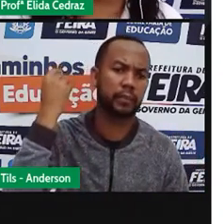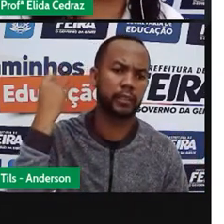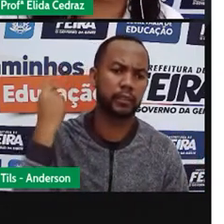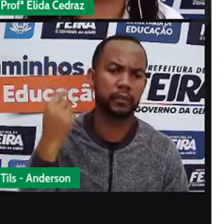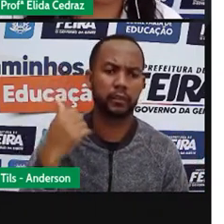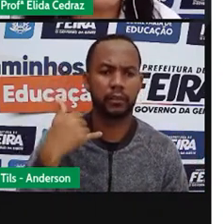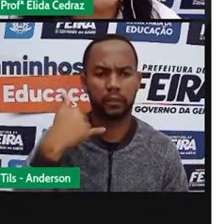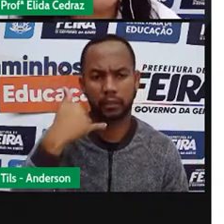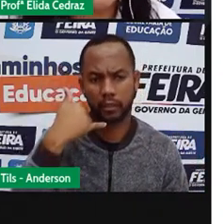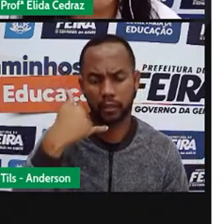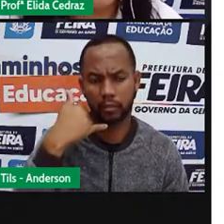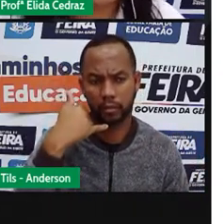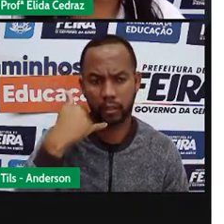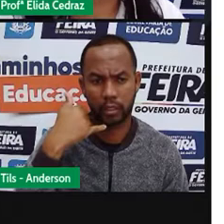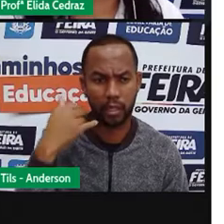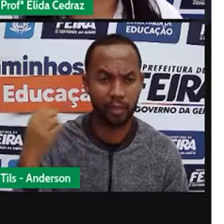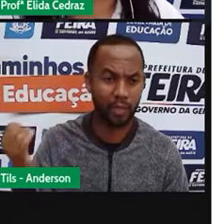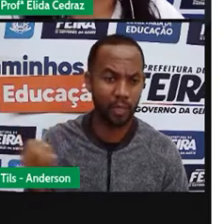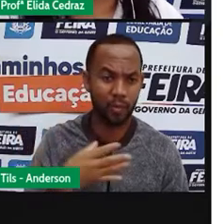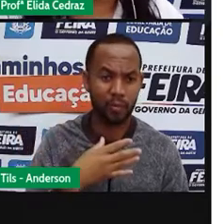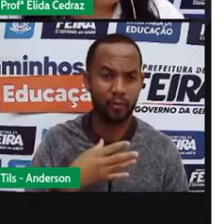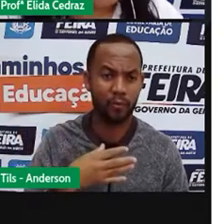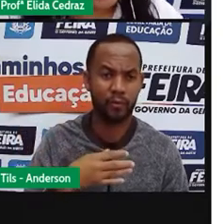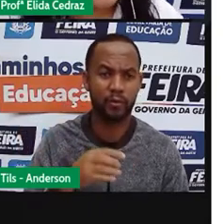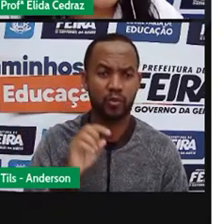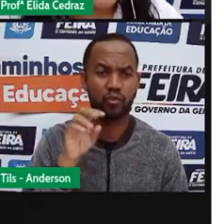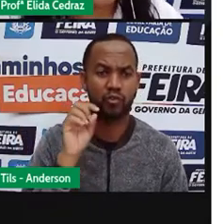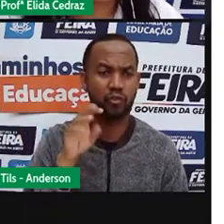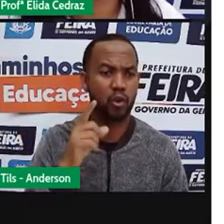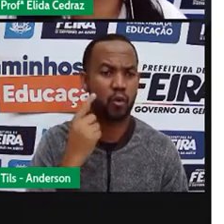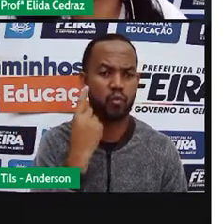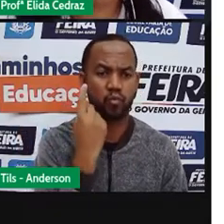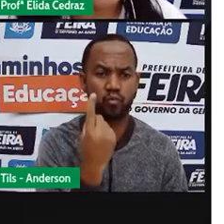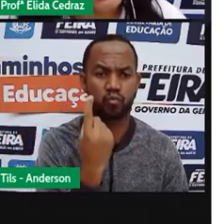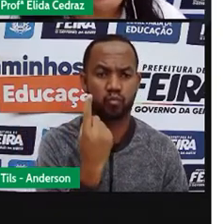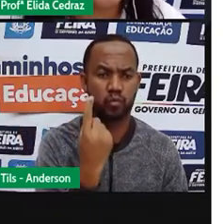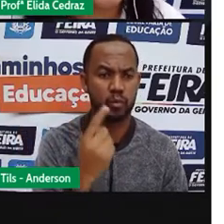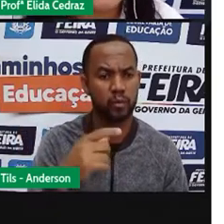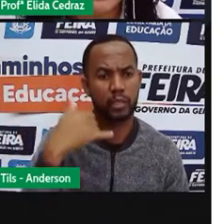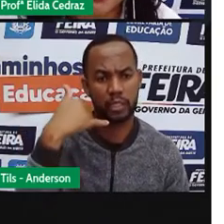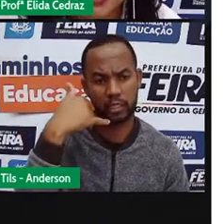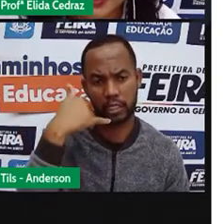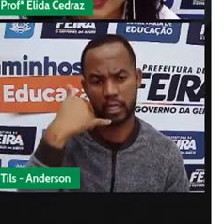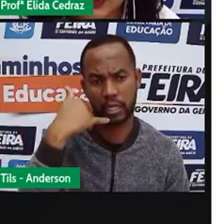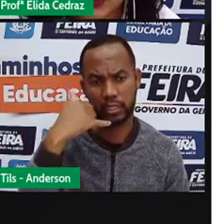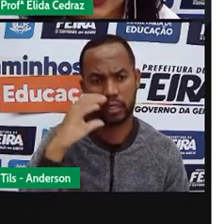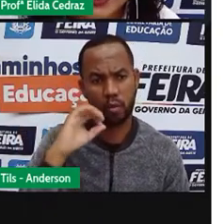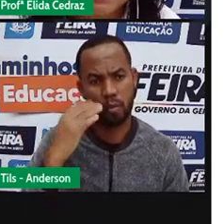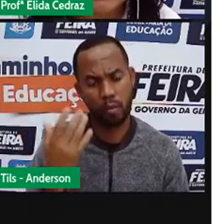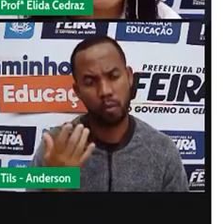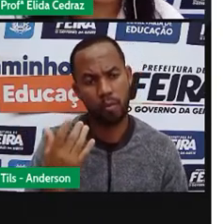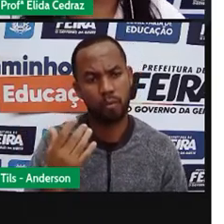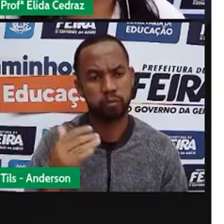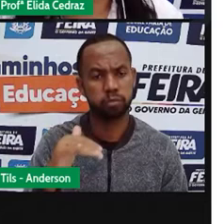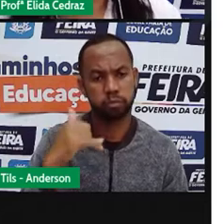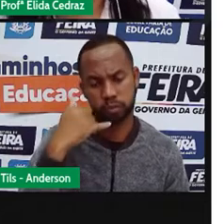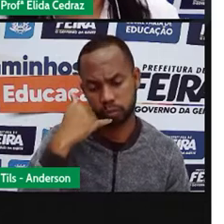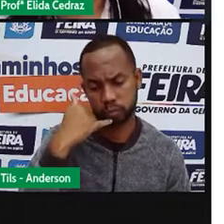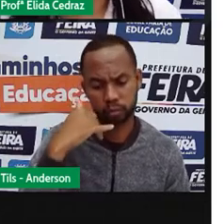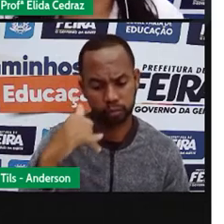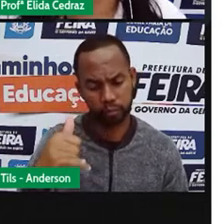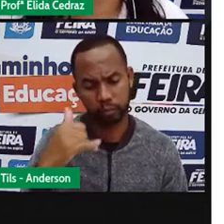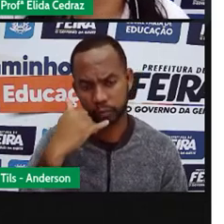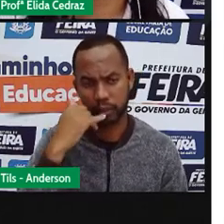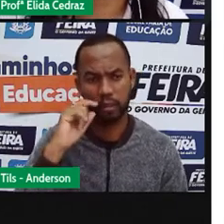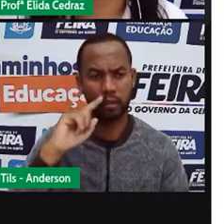celular apareceu, ele só tinha uma utilidade. Fazer e receber ligações. Com o passar